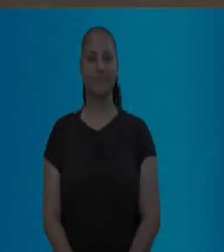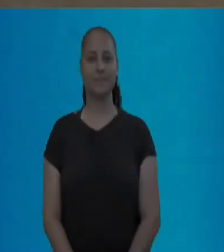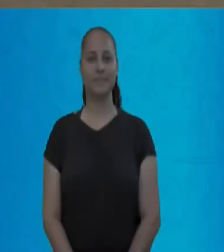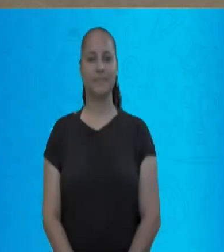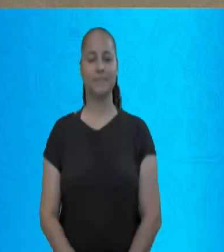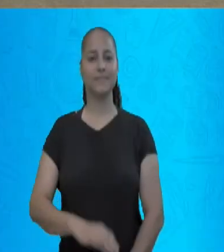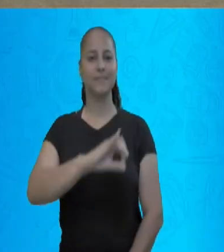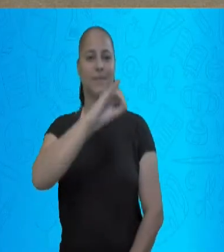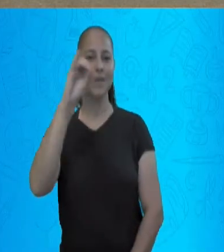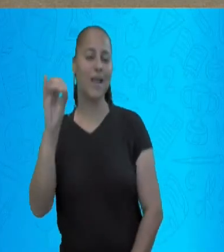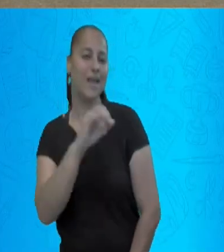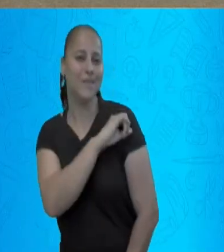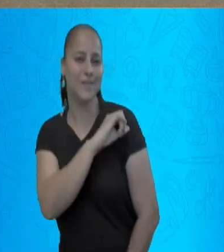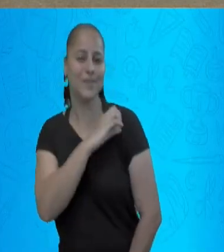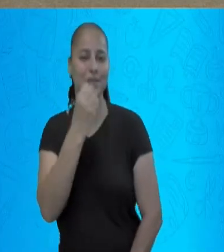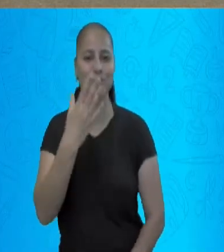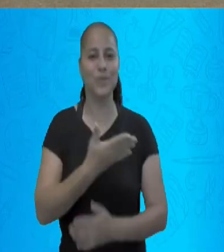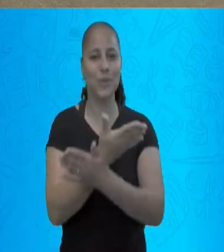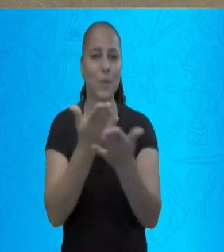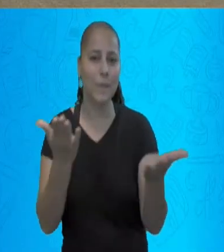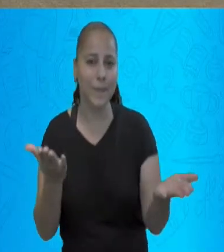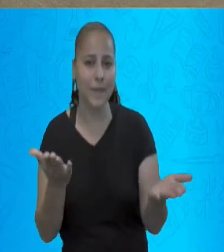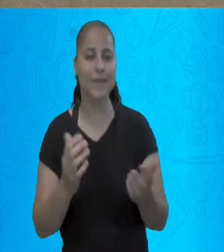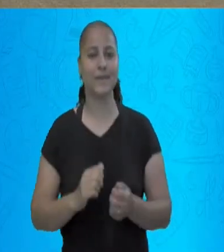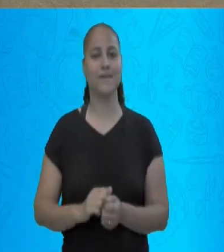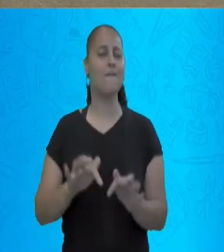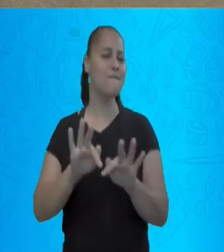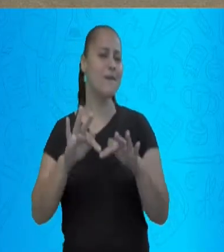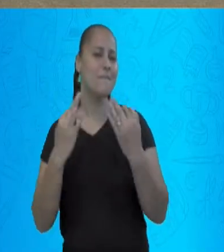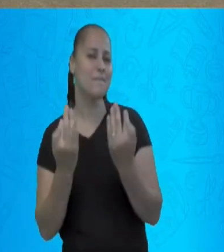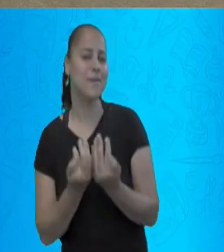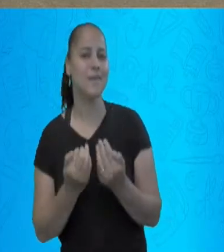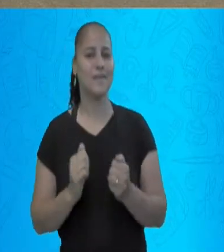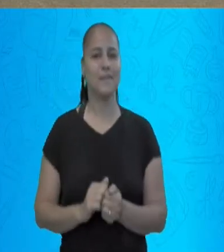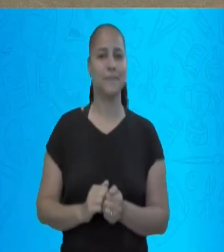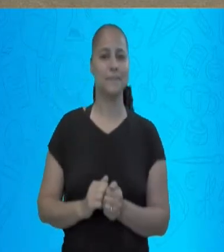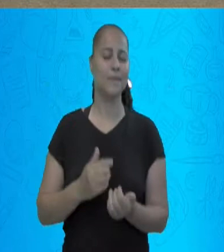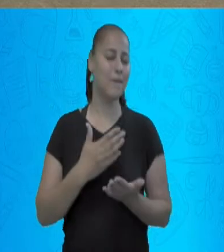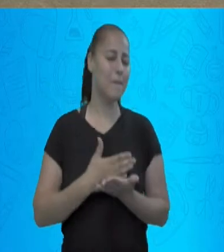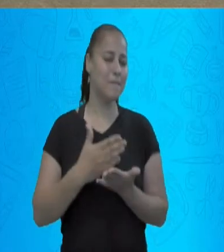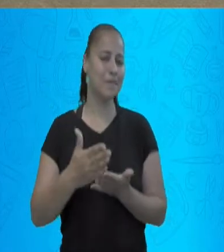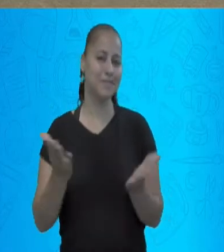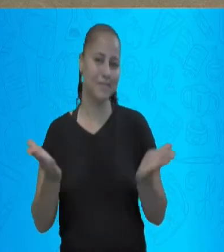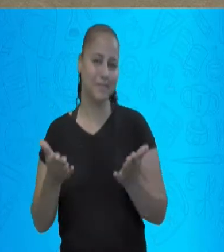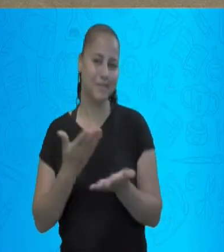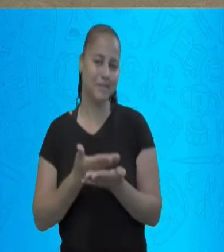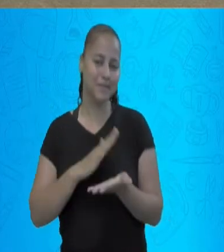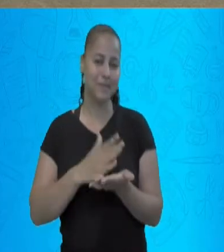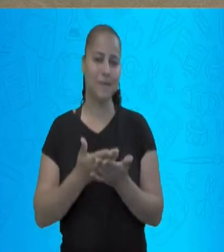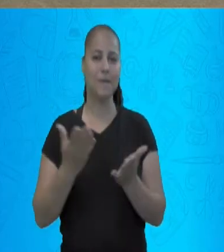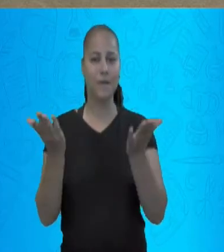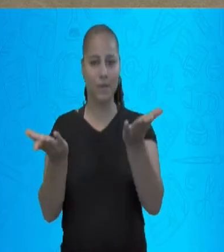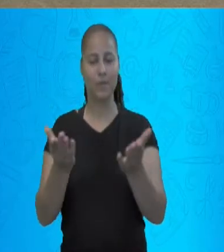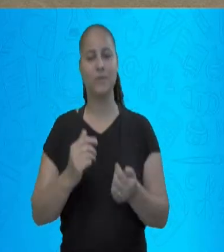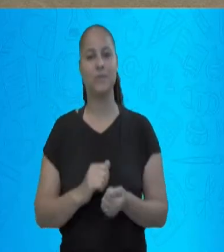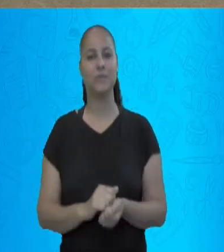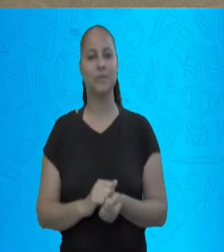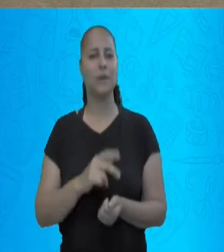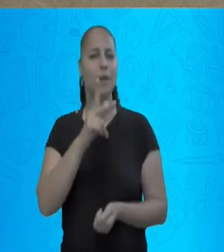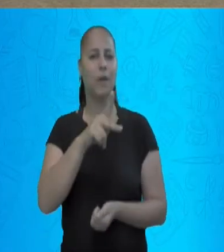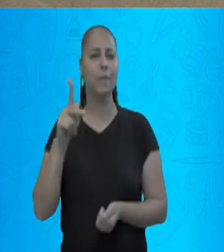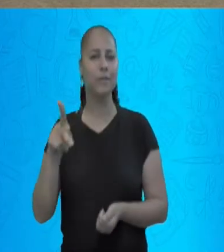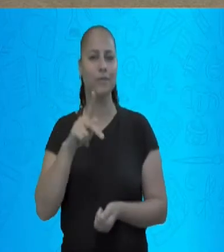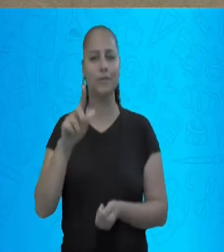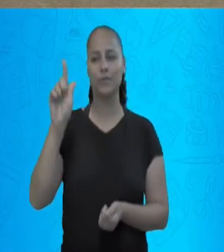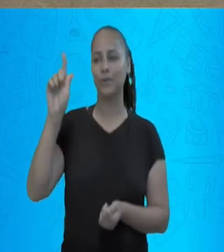Olá estudantes, olá família, é um prazer estar aqui com vocês hoje. Eu sou a